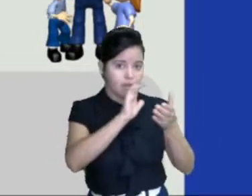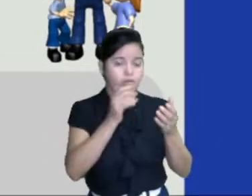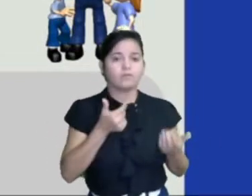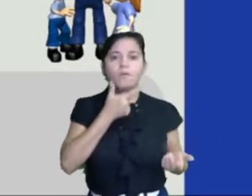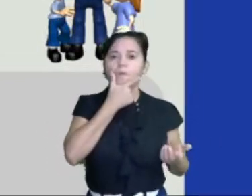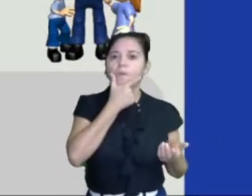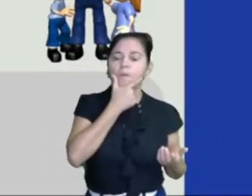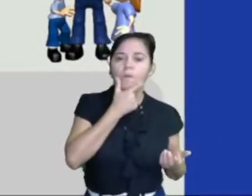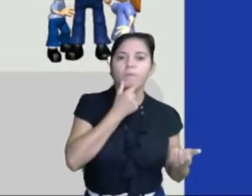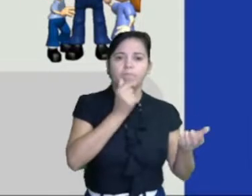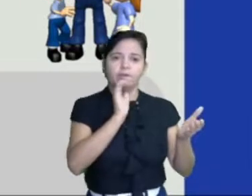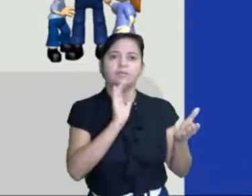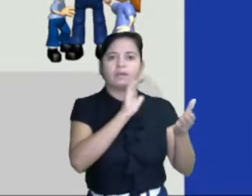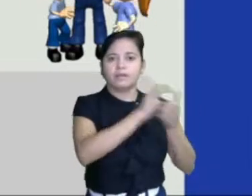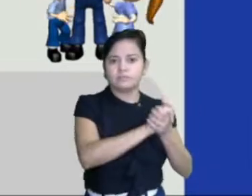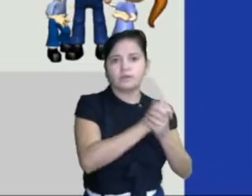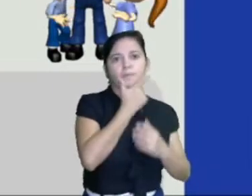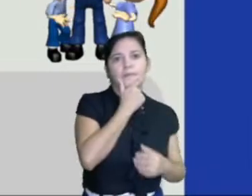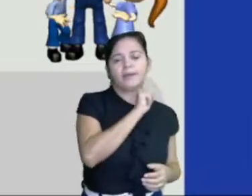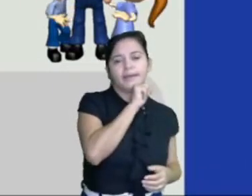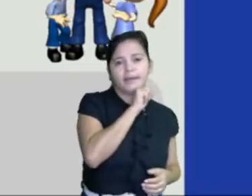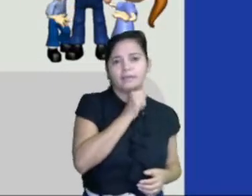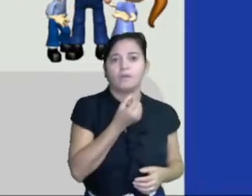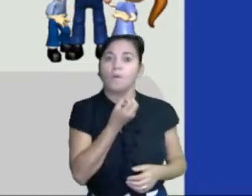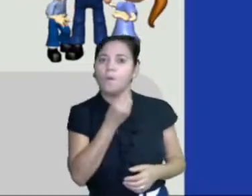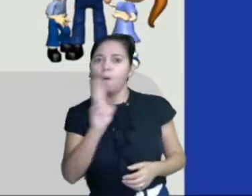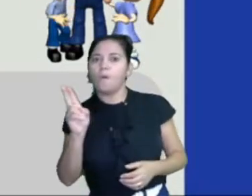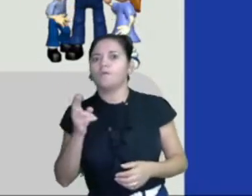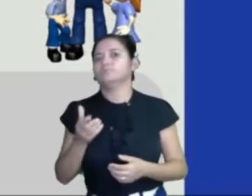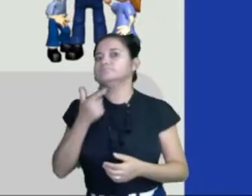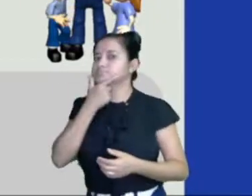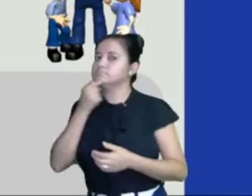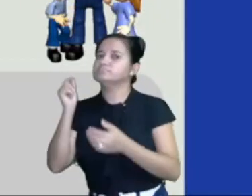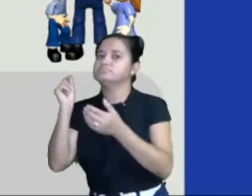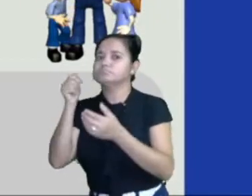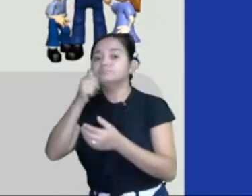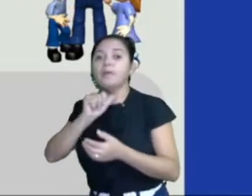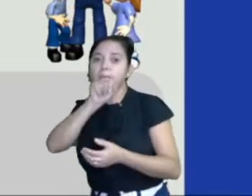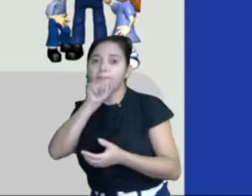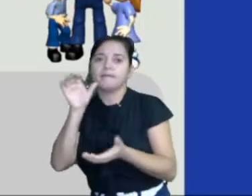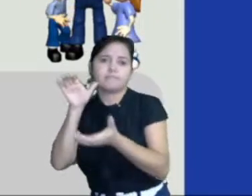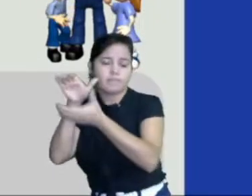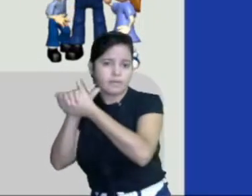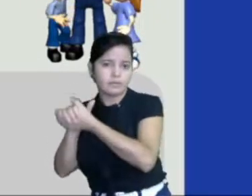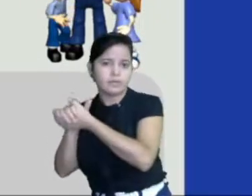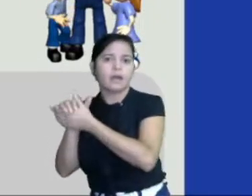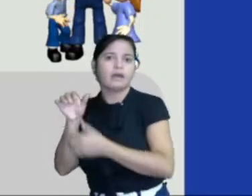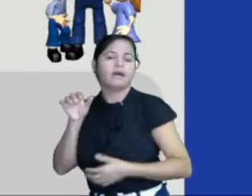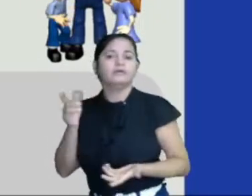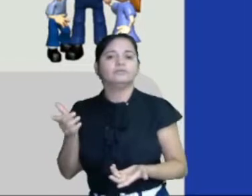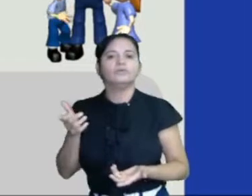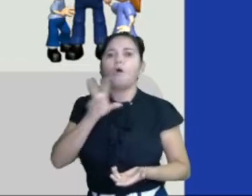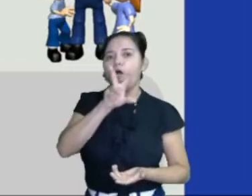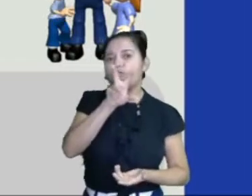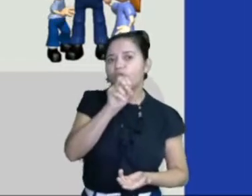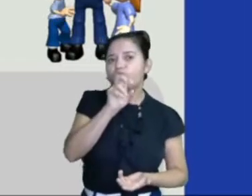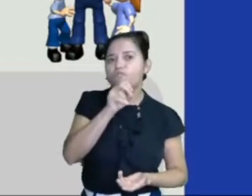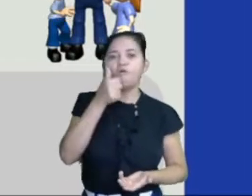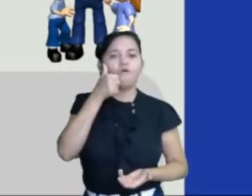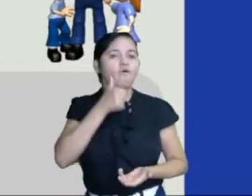papais, com o casal de mamães, com os avós, com os